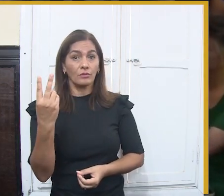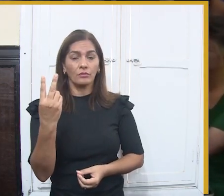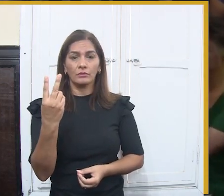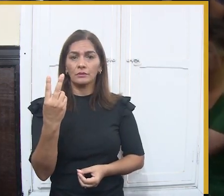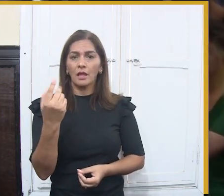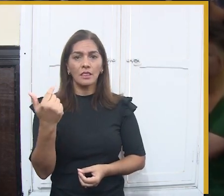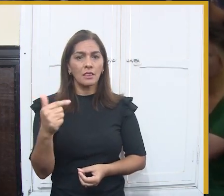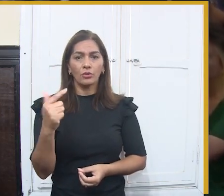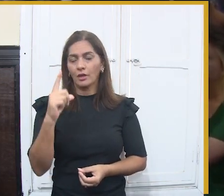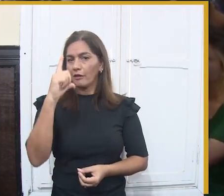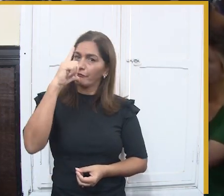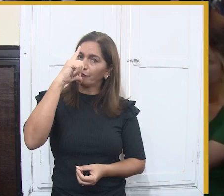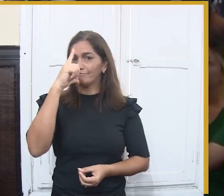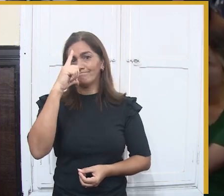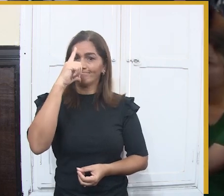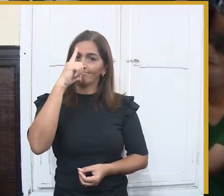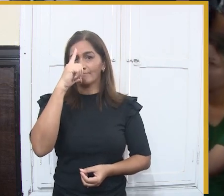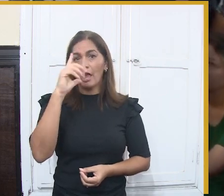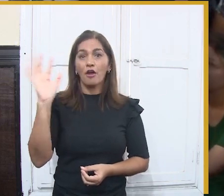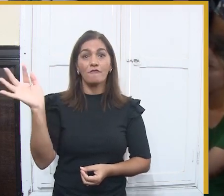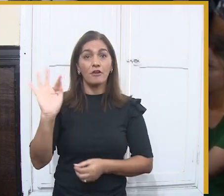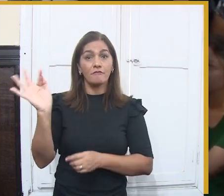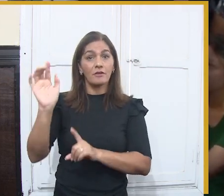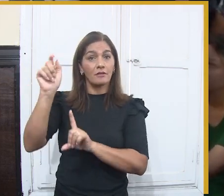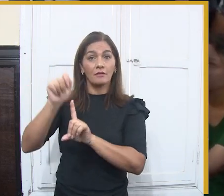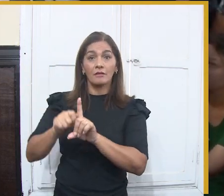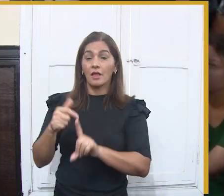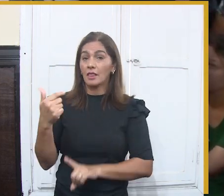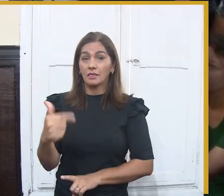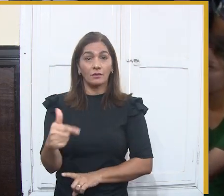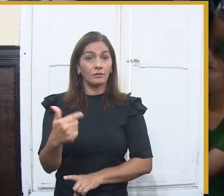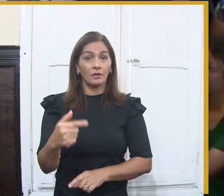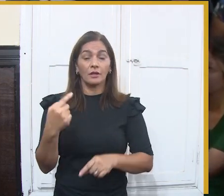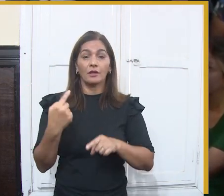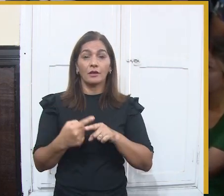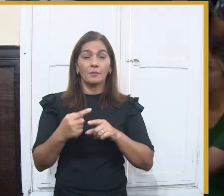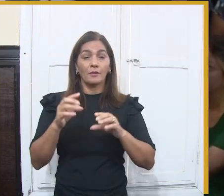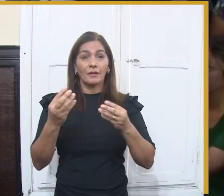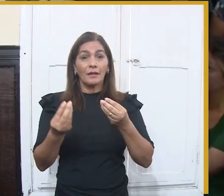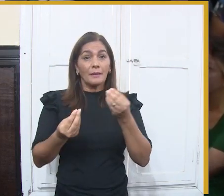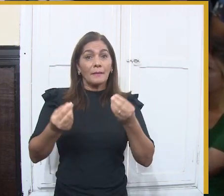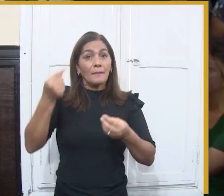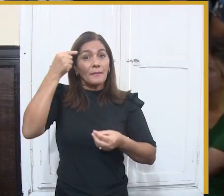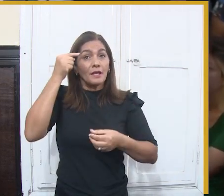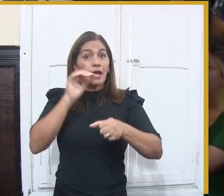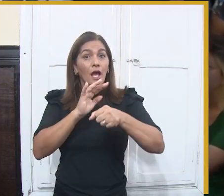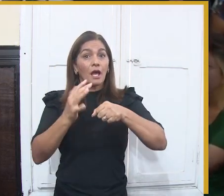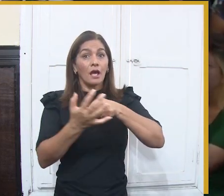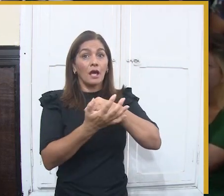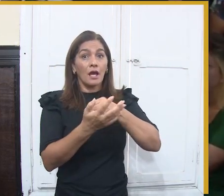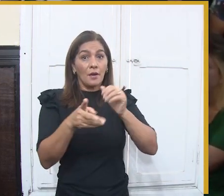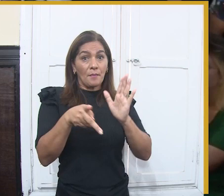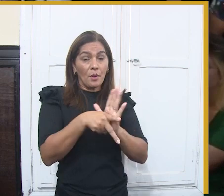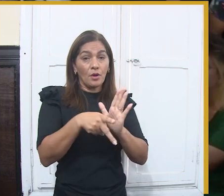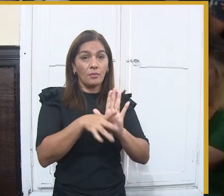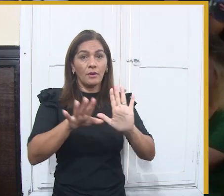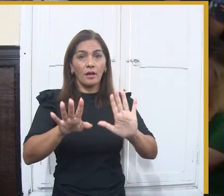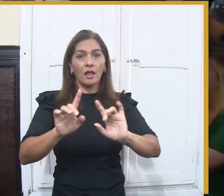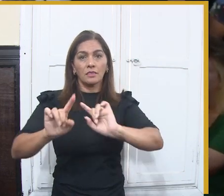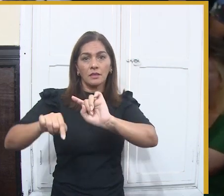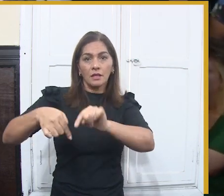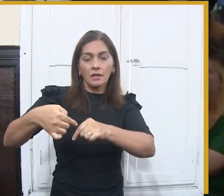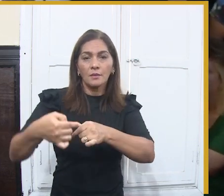lápis que aconteceu no ano passado, mas eu entendo o que aconteceu. Se nós nos lembrarmos que em